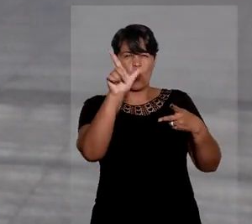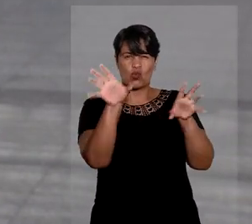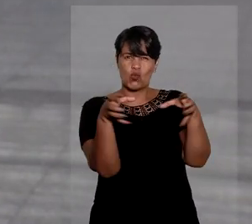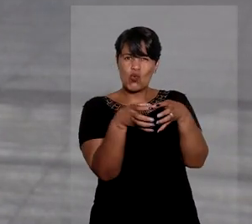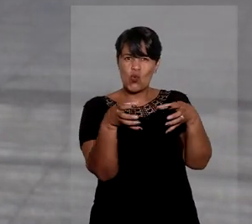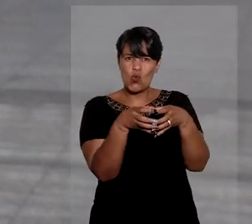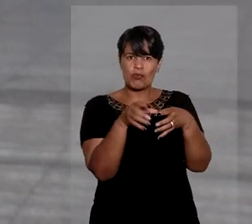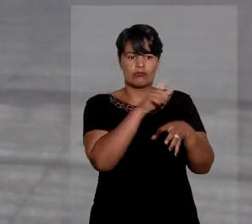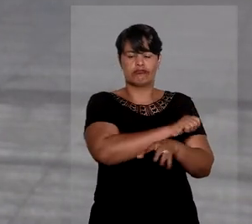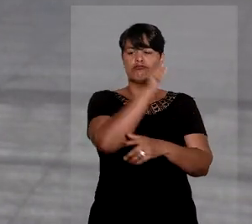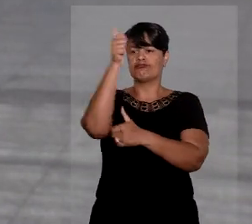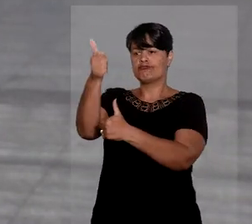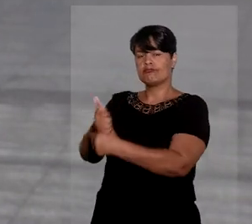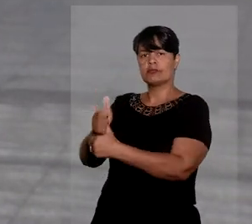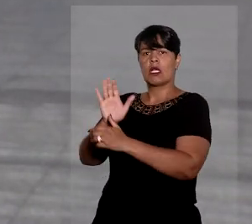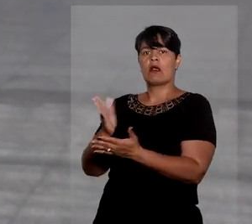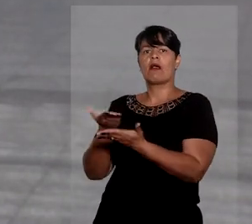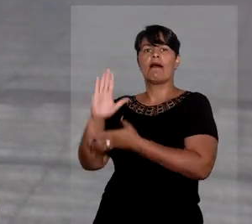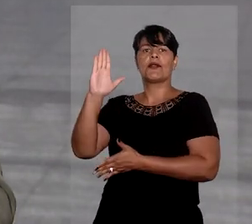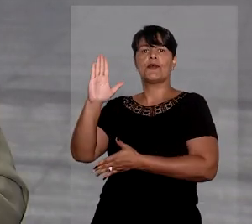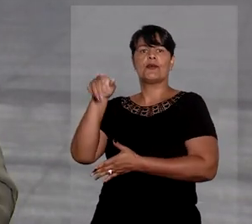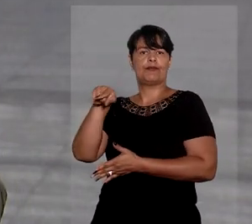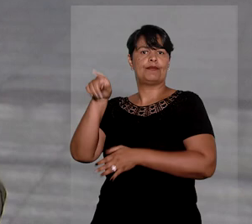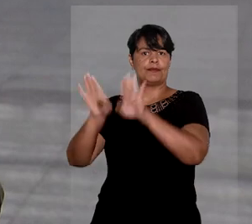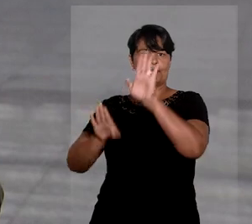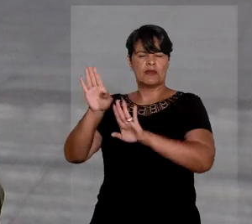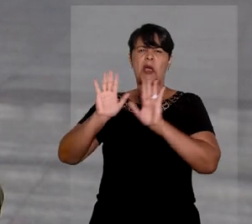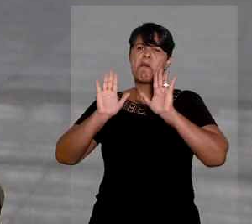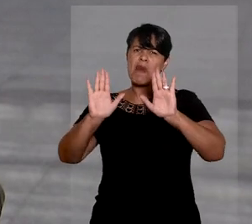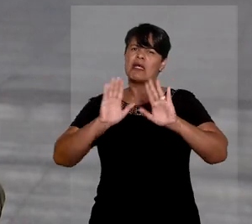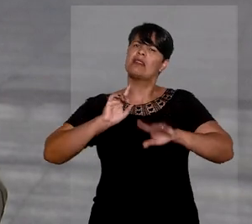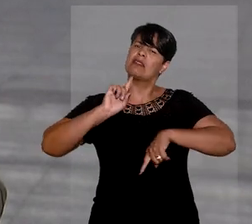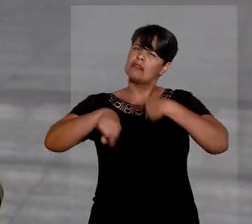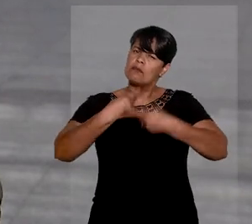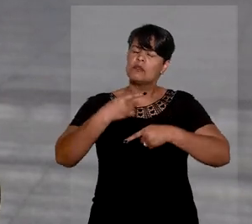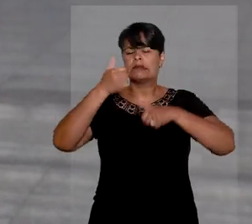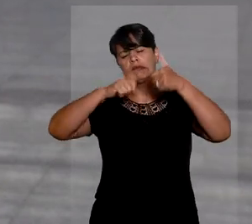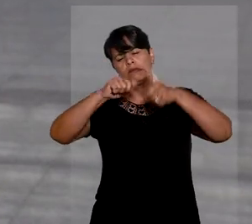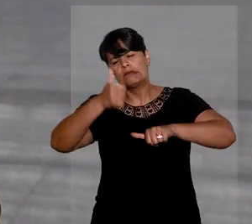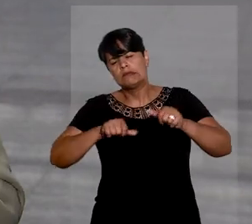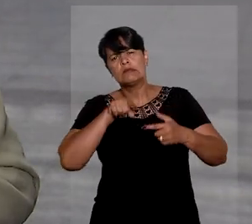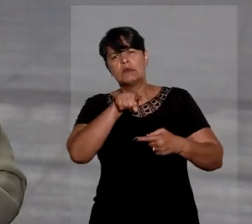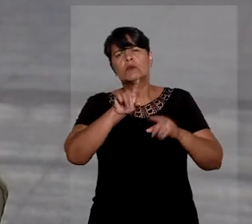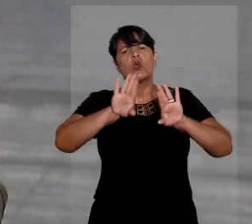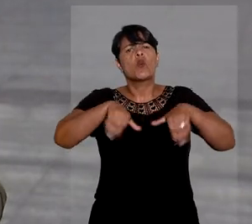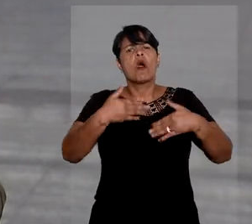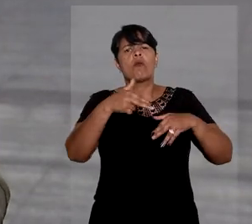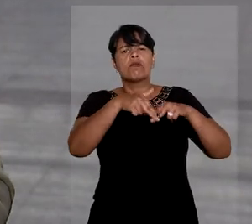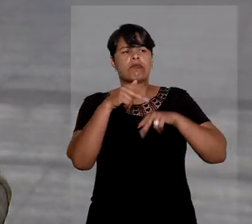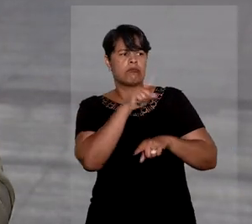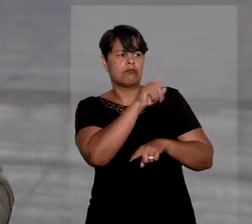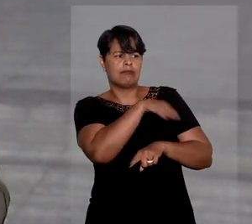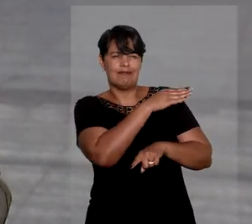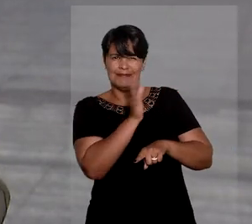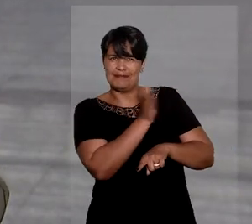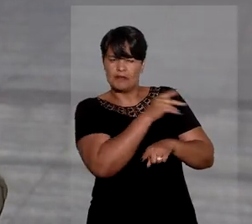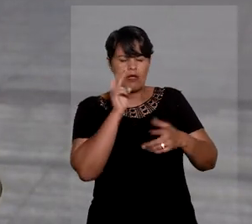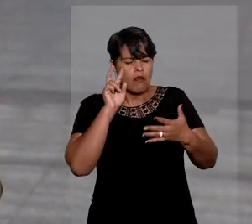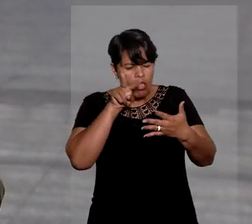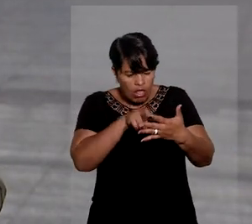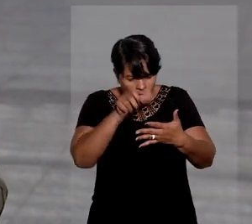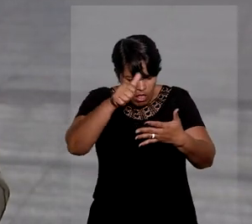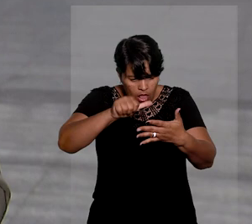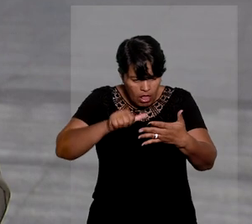assumiu o contrato. Mas ao analisar os atos administrativos que impugnaram a participação do consórcio Walks,